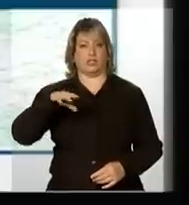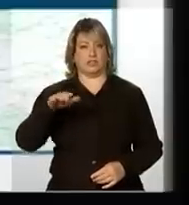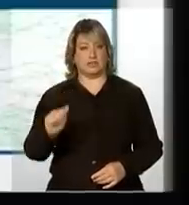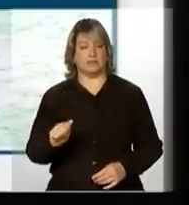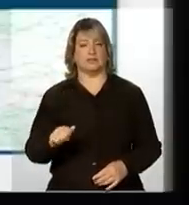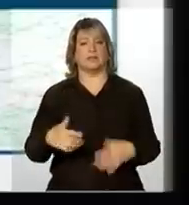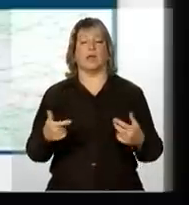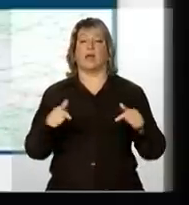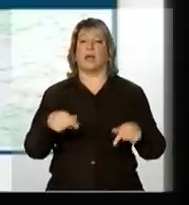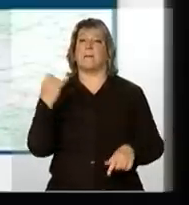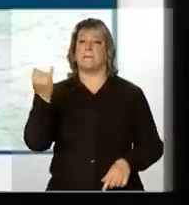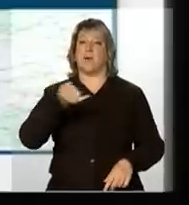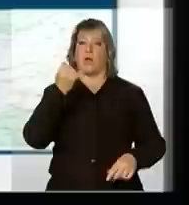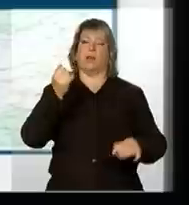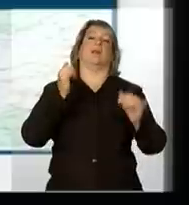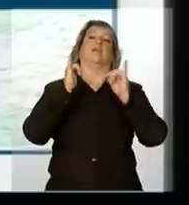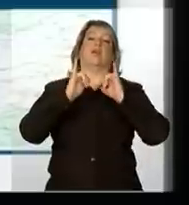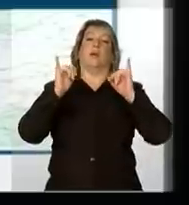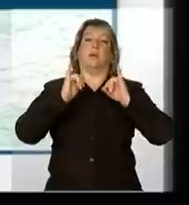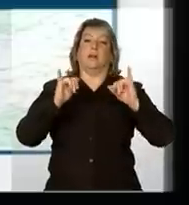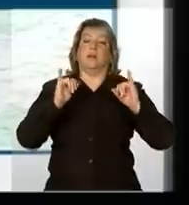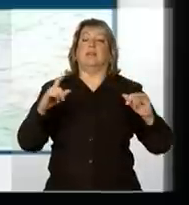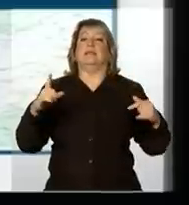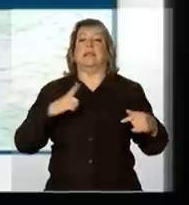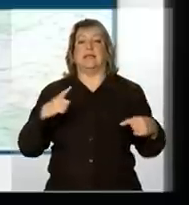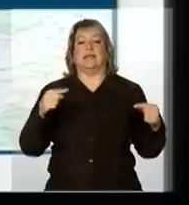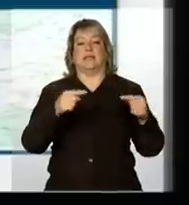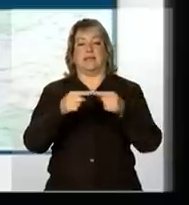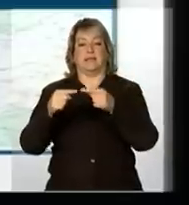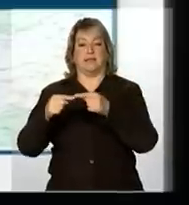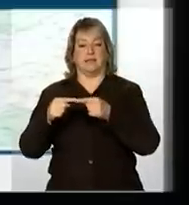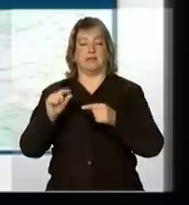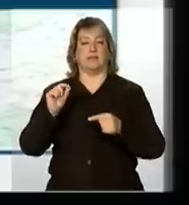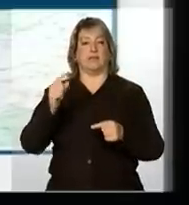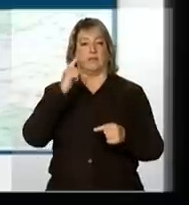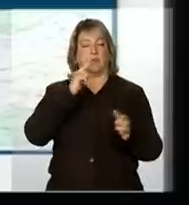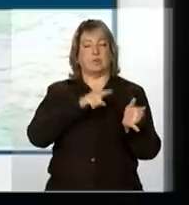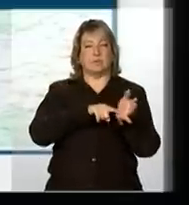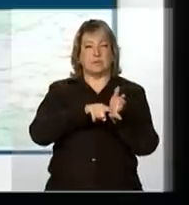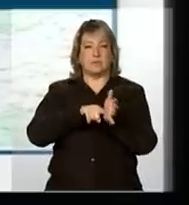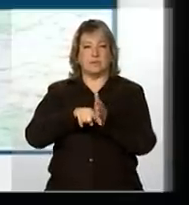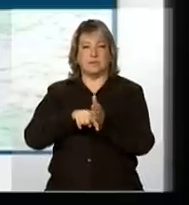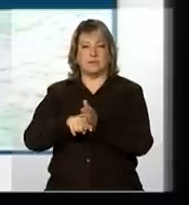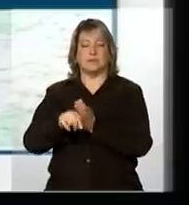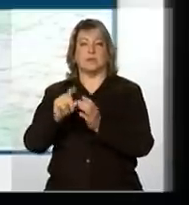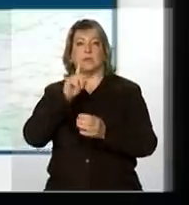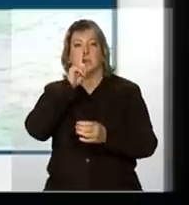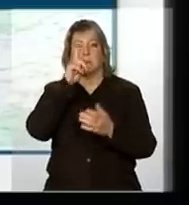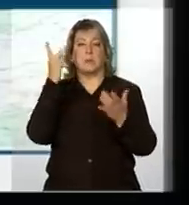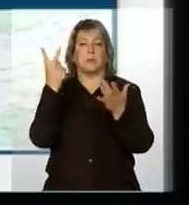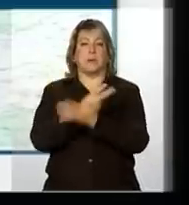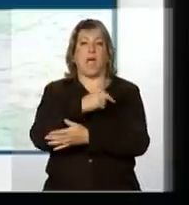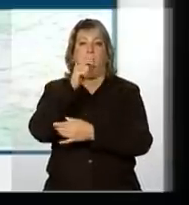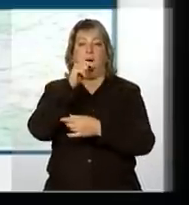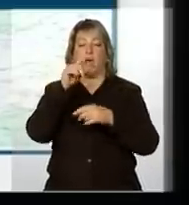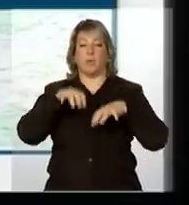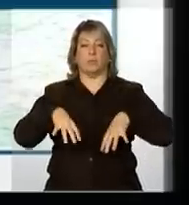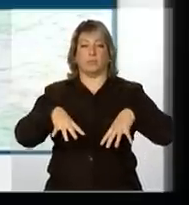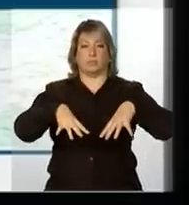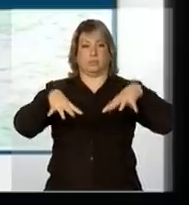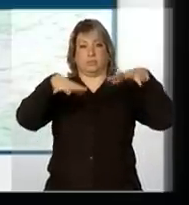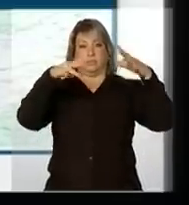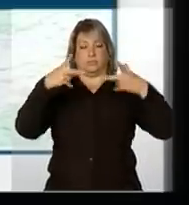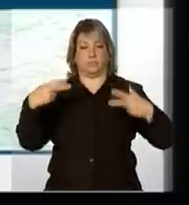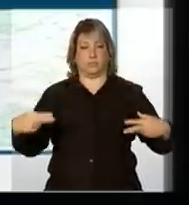importante essa informação, tem a ver com o mapeamento de risco hidrológico, que foi já concluído